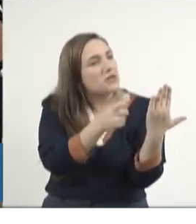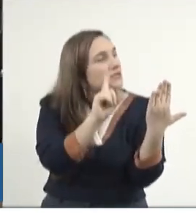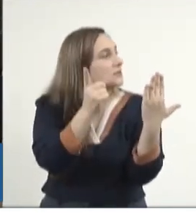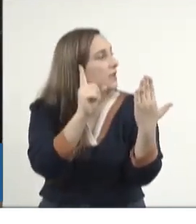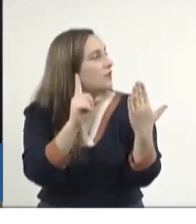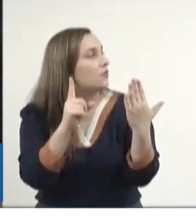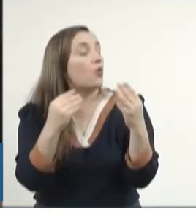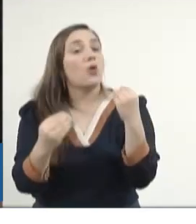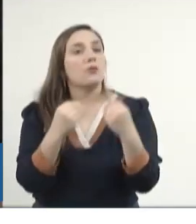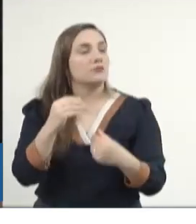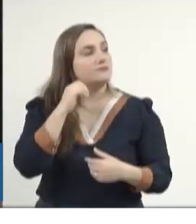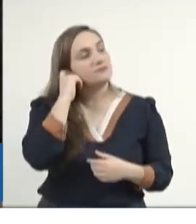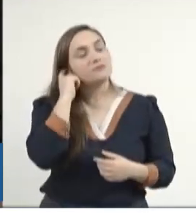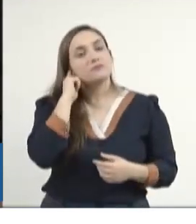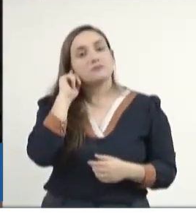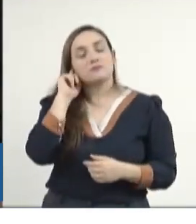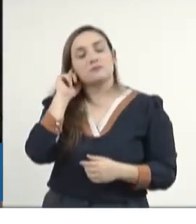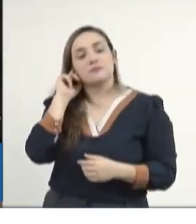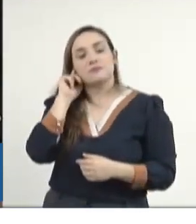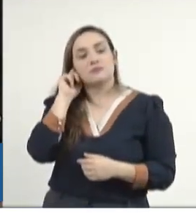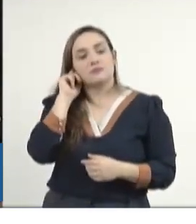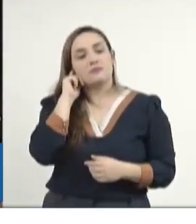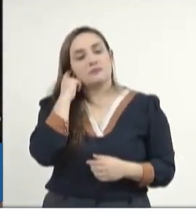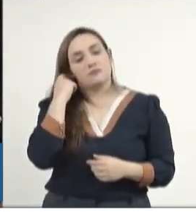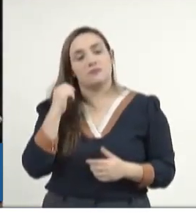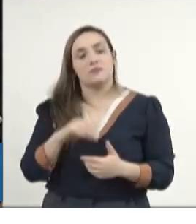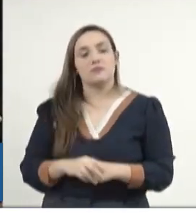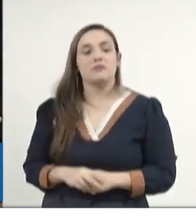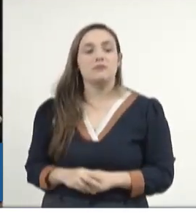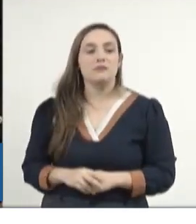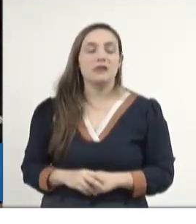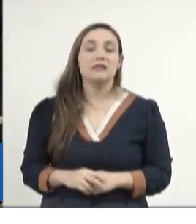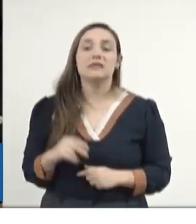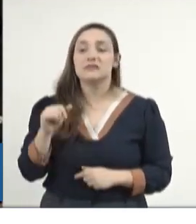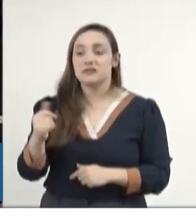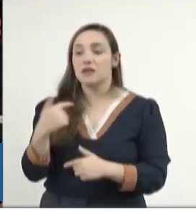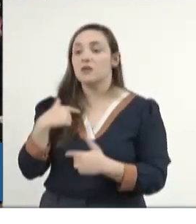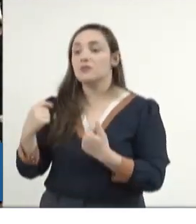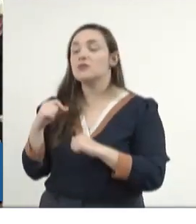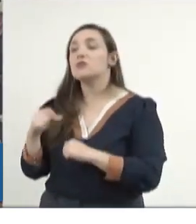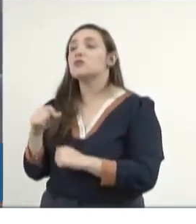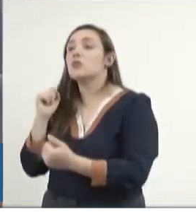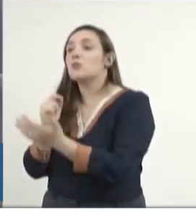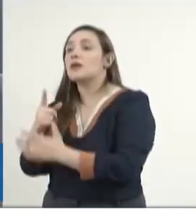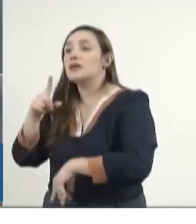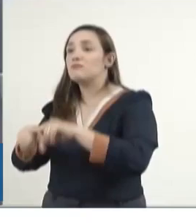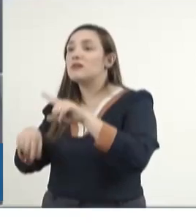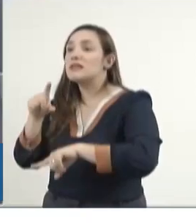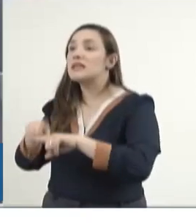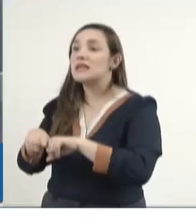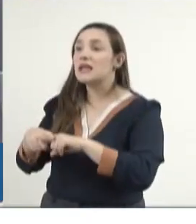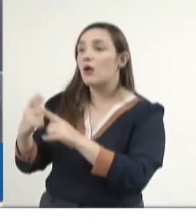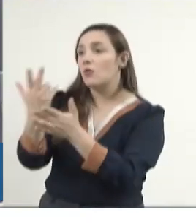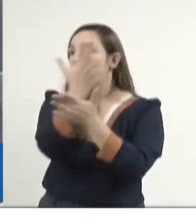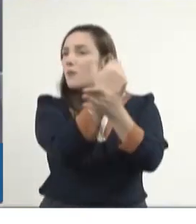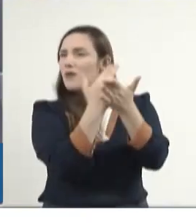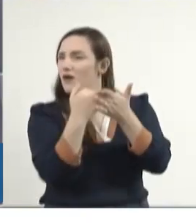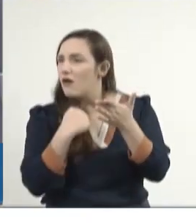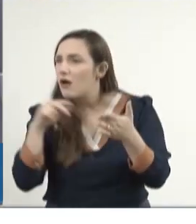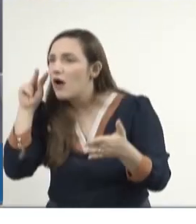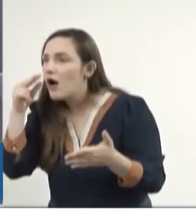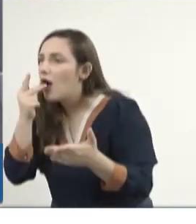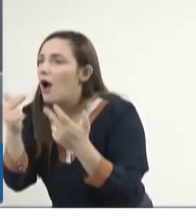Eu, quando vendo um trabalho, vou na arquitécnica para comprar o material, aí já vejo novas tintas que me encantam